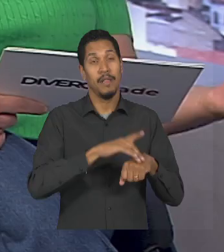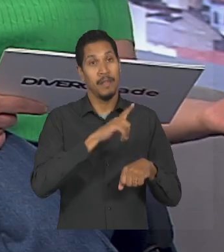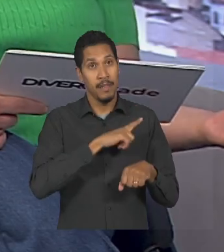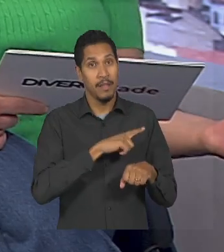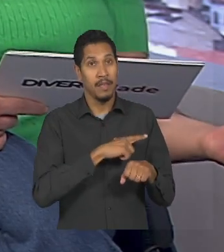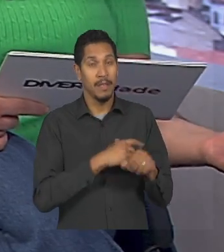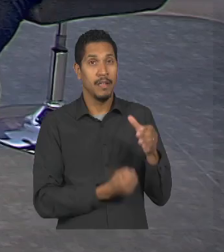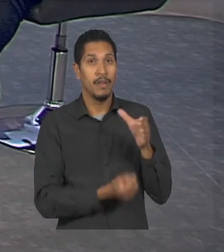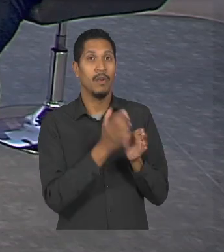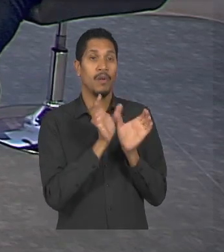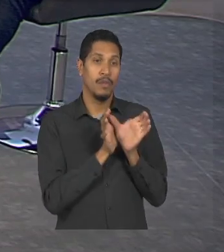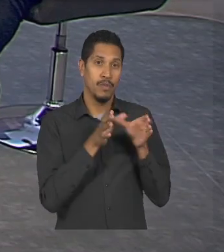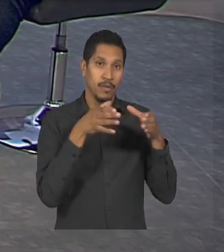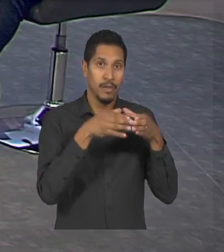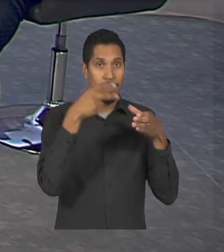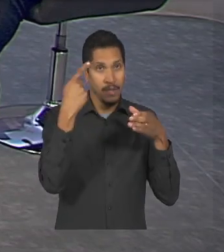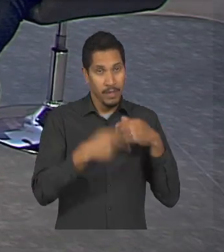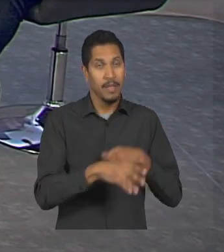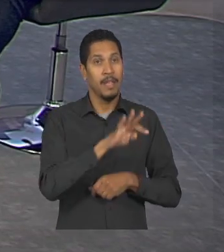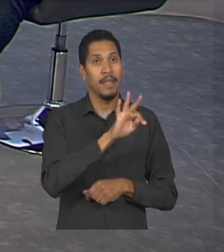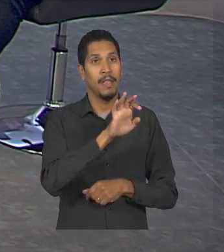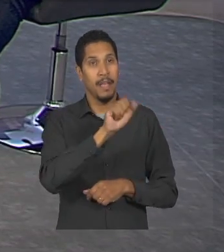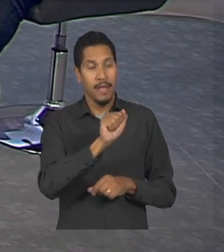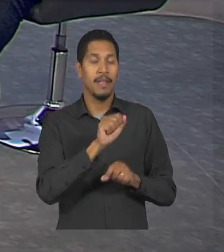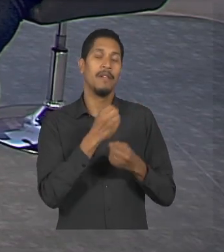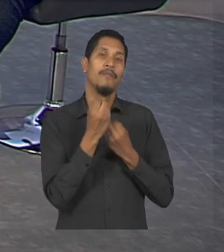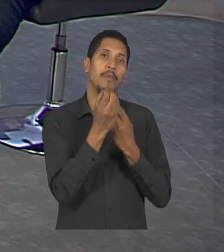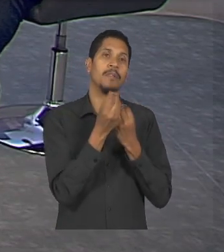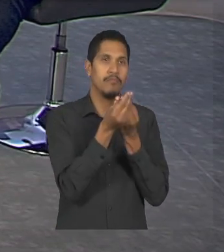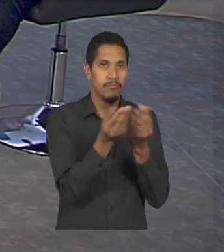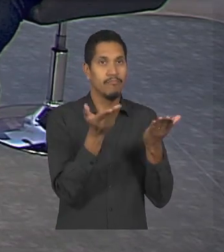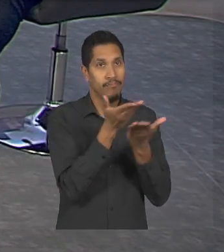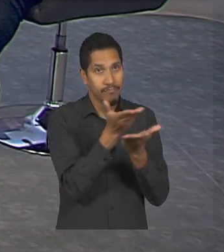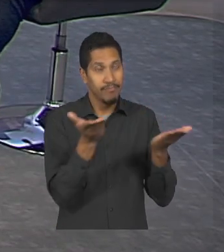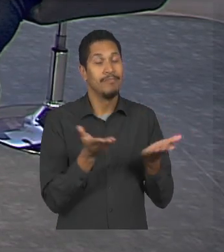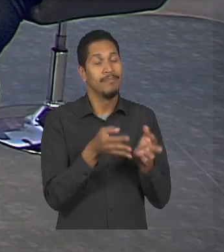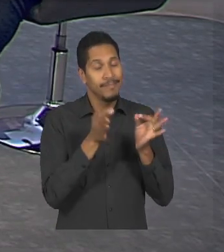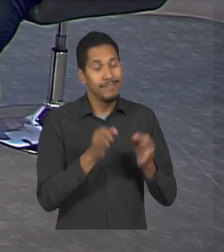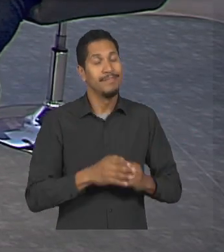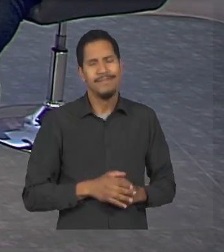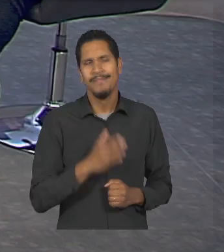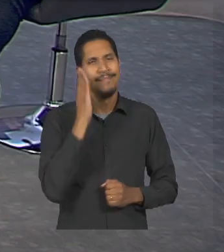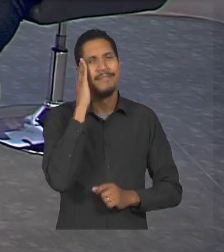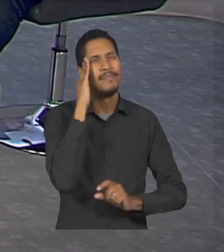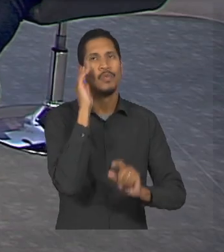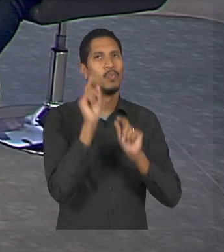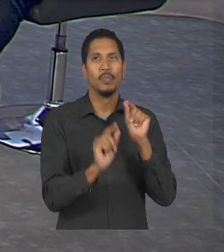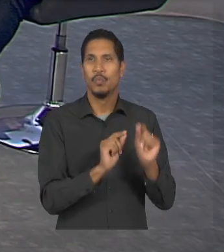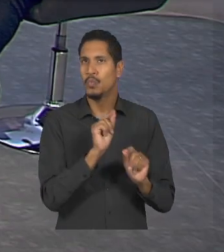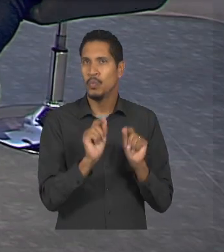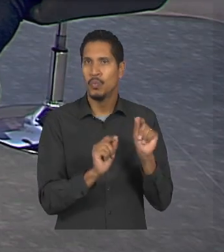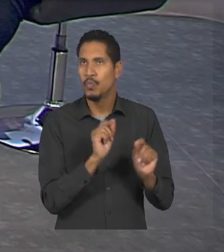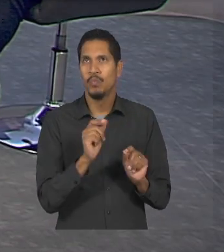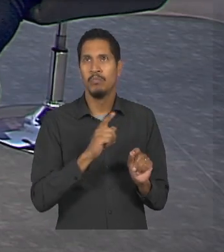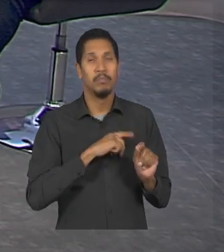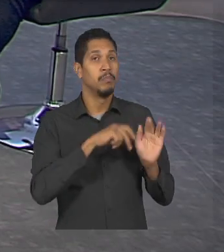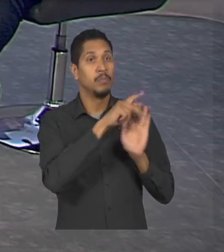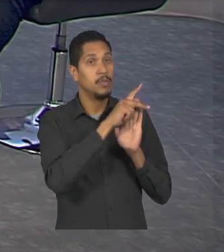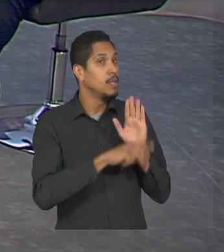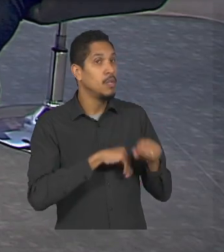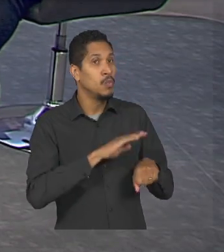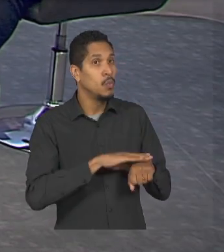conferência do espectro autista para justamente trazer informação sobre isso eu queria saber como esse projeto